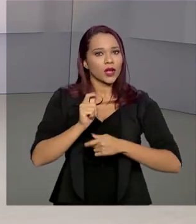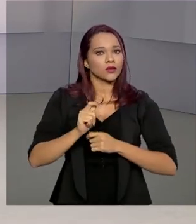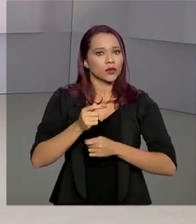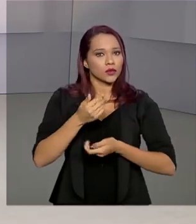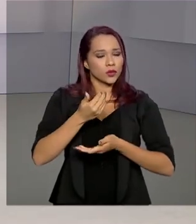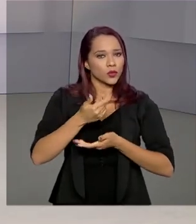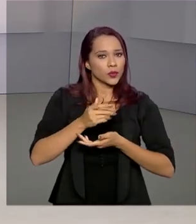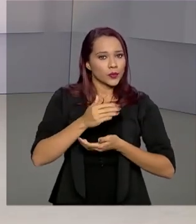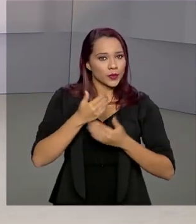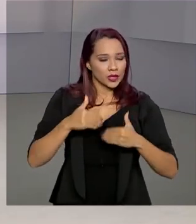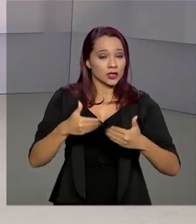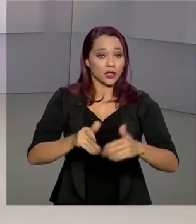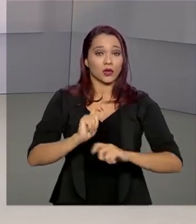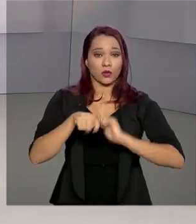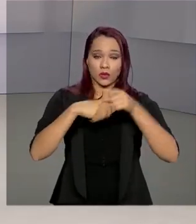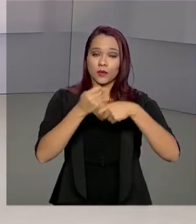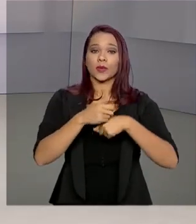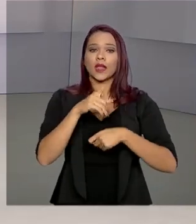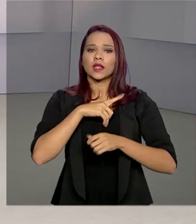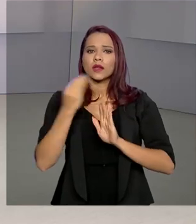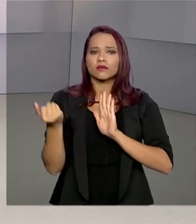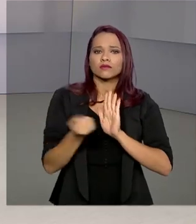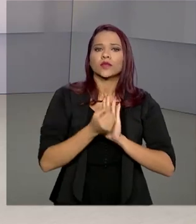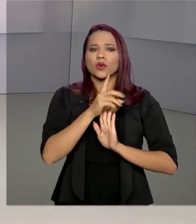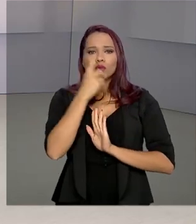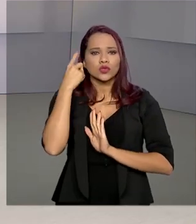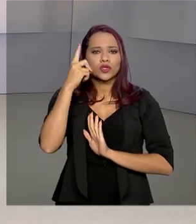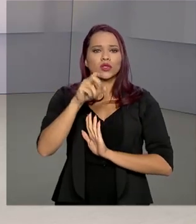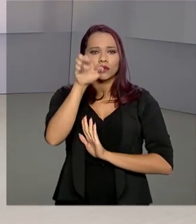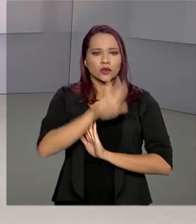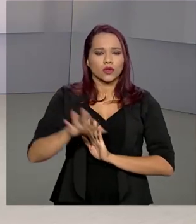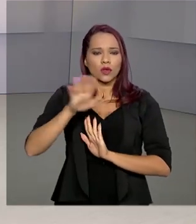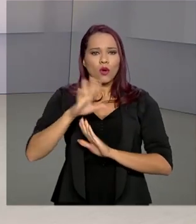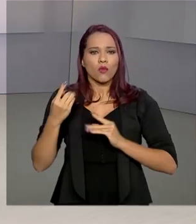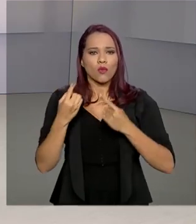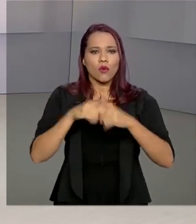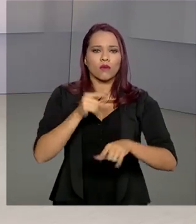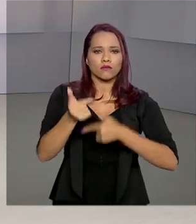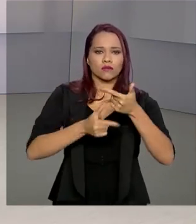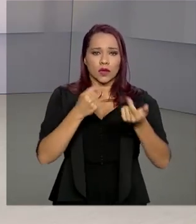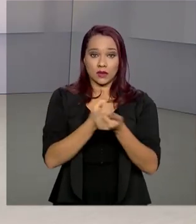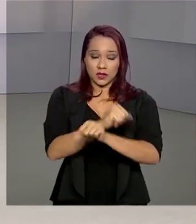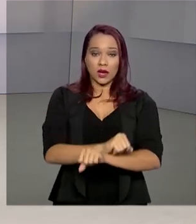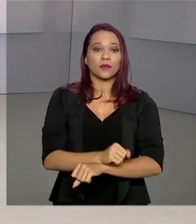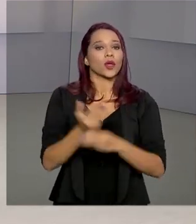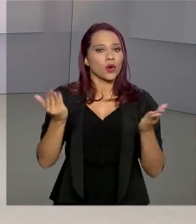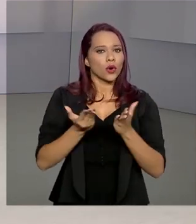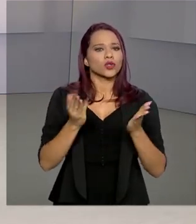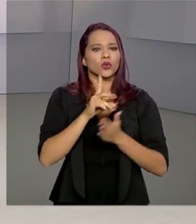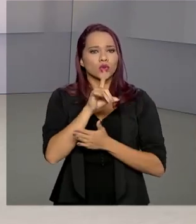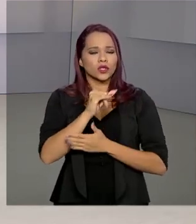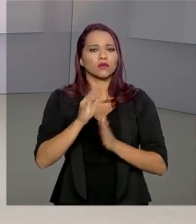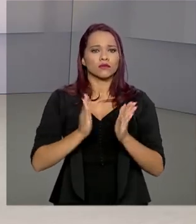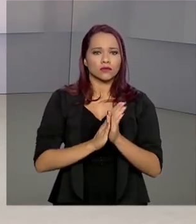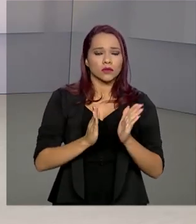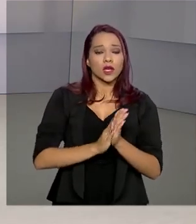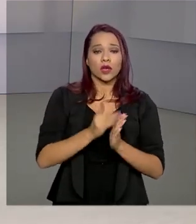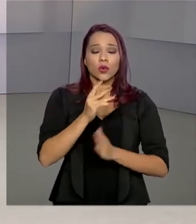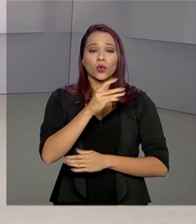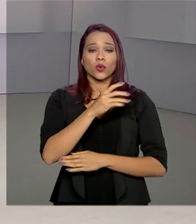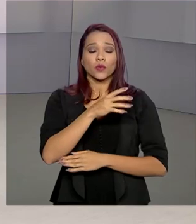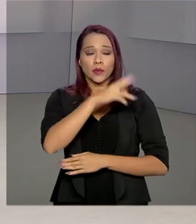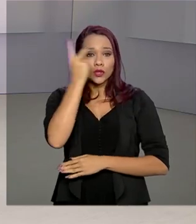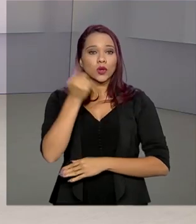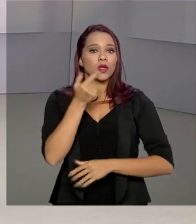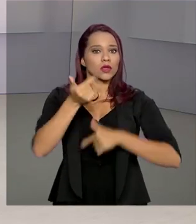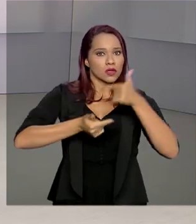A divulgação marca o Dia Nacional de Combate ao Trabalho Escravo, celebrado hoje. A data homenageia os auditores fiscais do